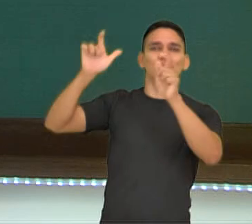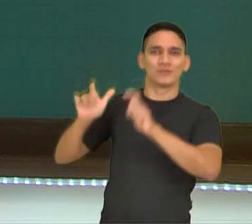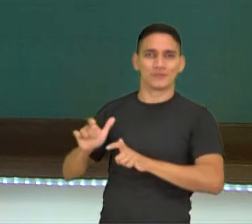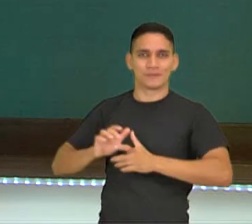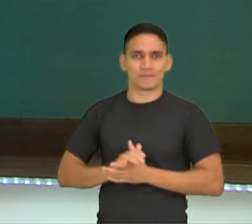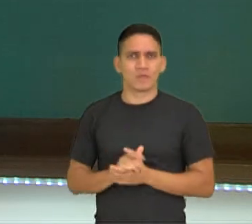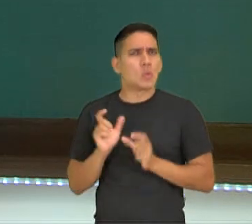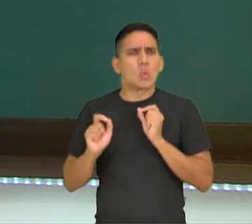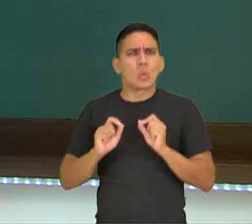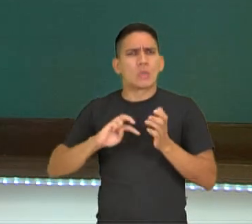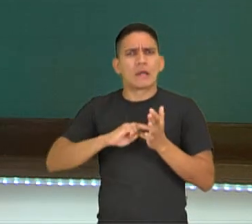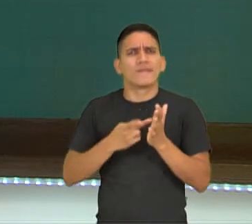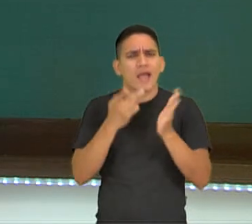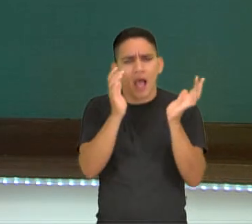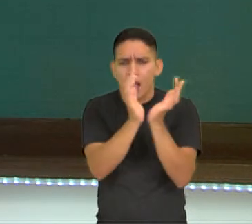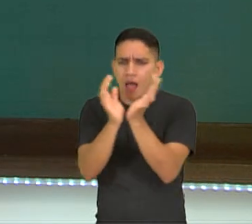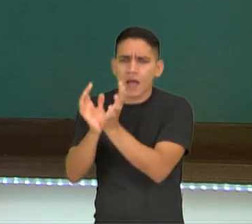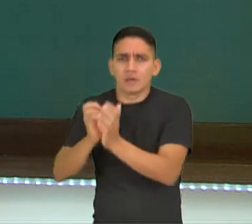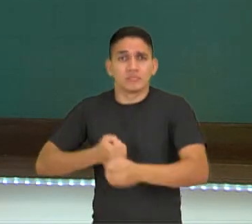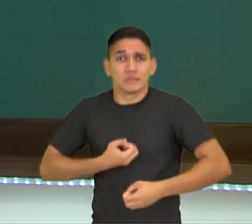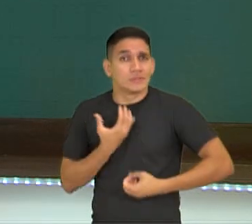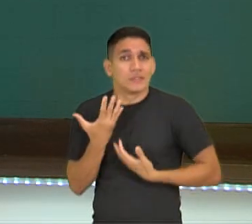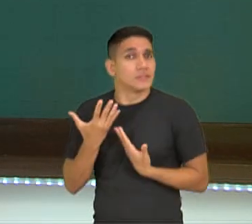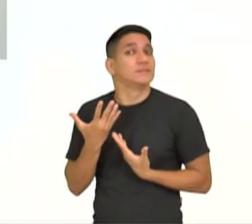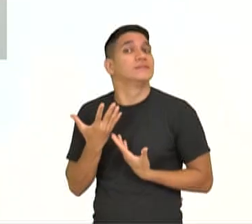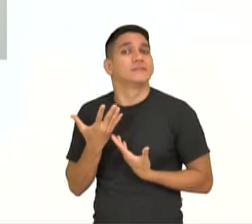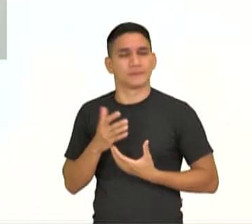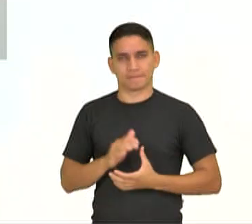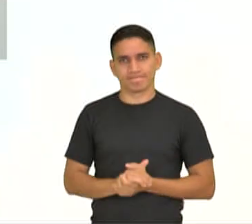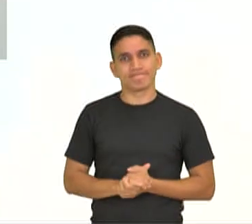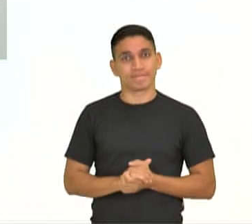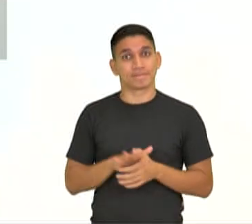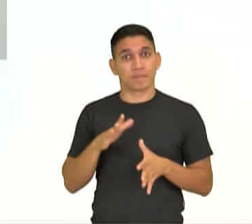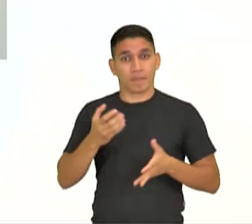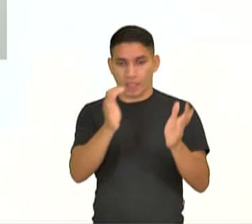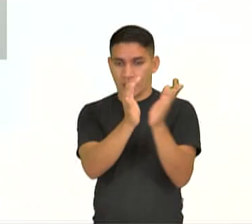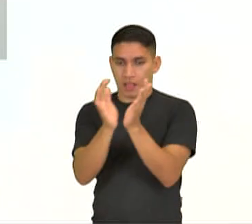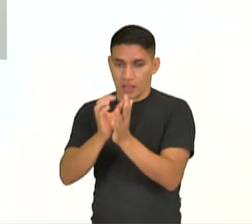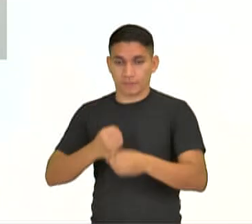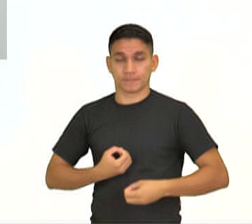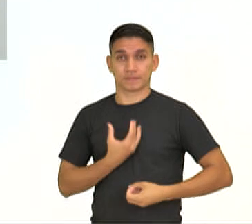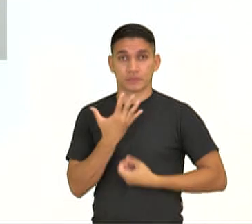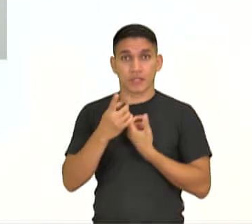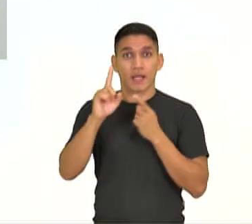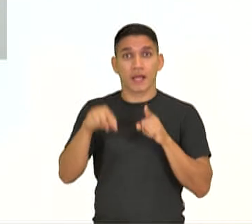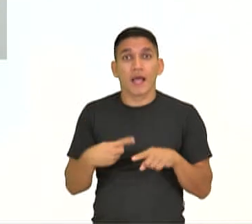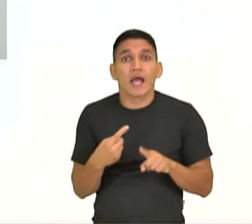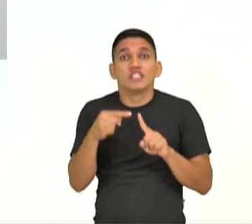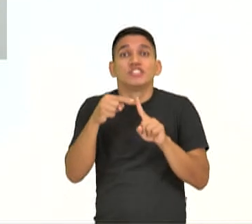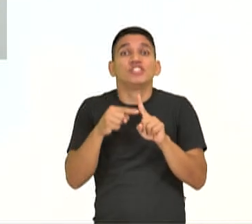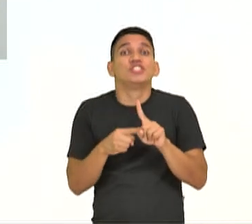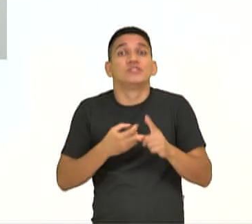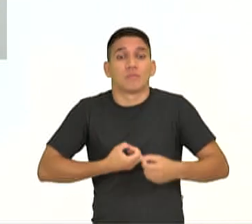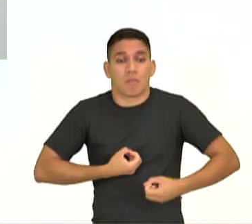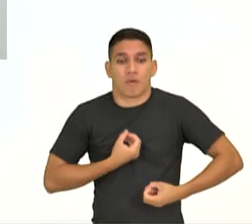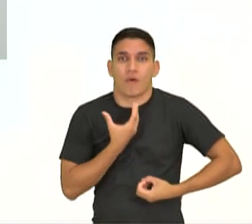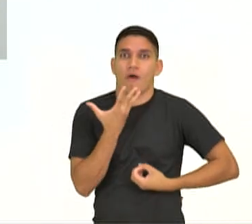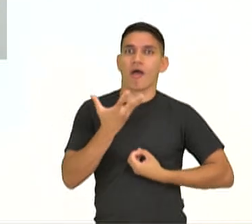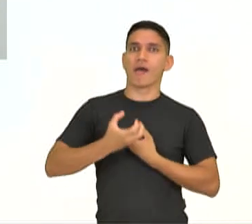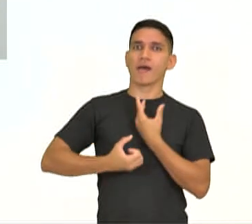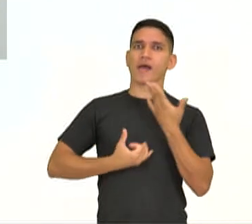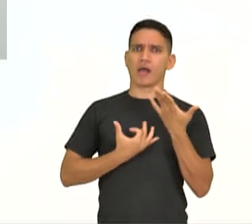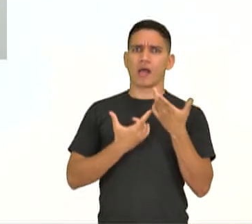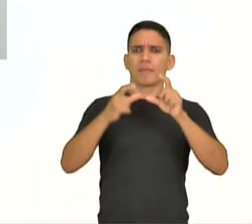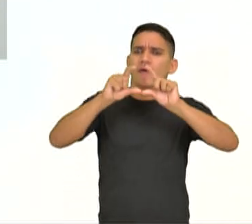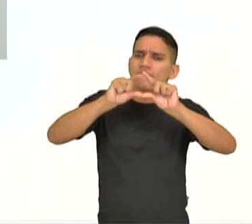E o que é o classificado poético? O classificado poético é um tipo de poema. Ele tem